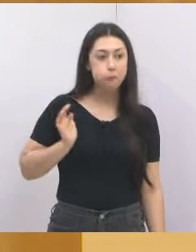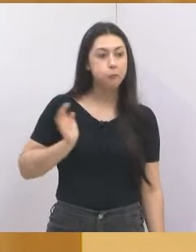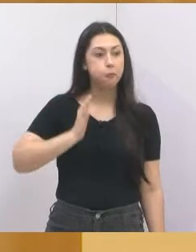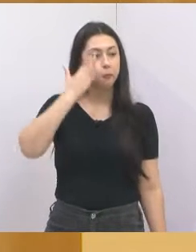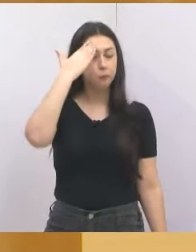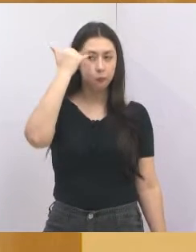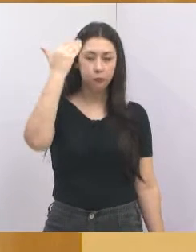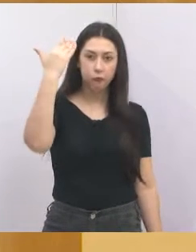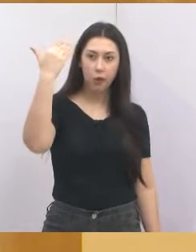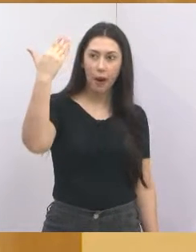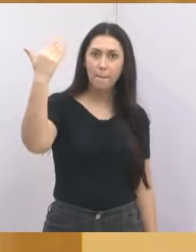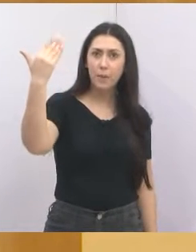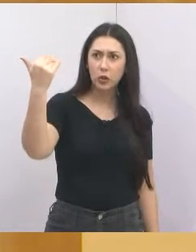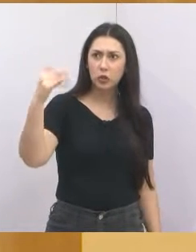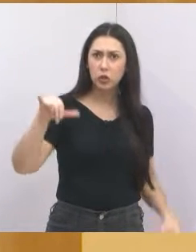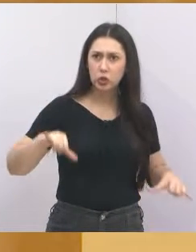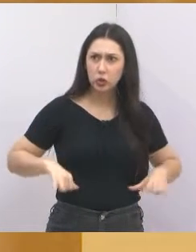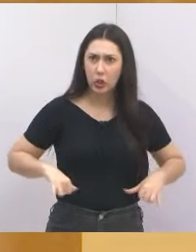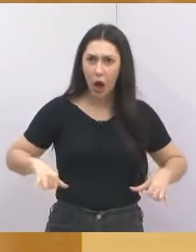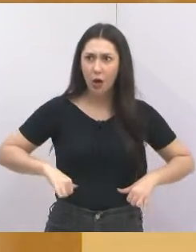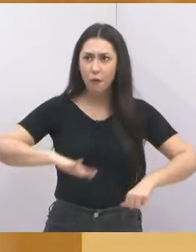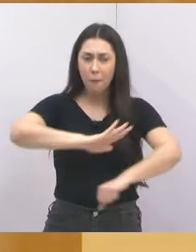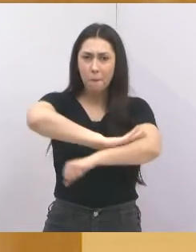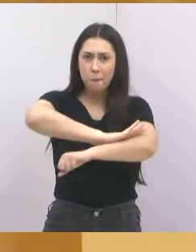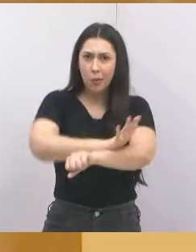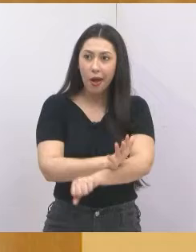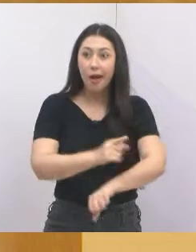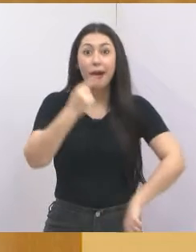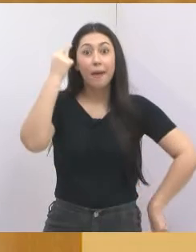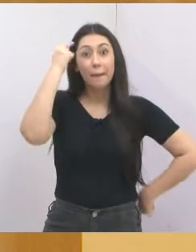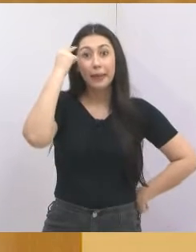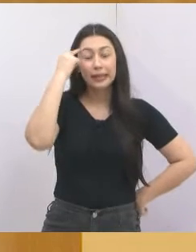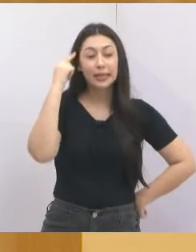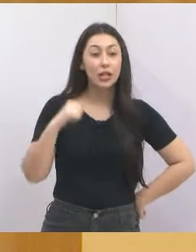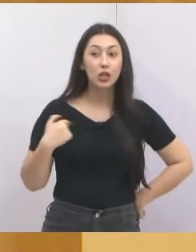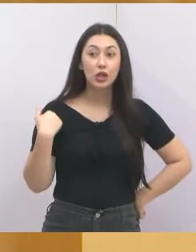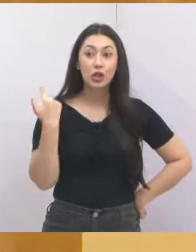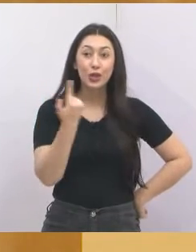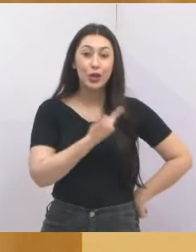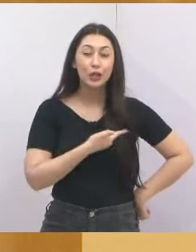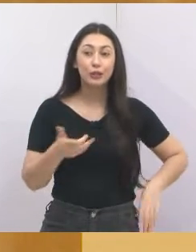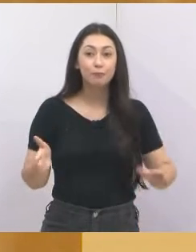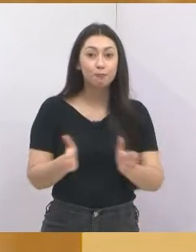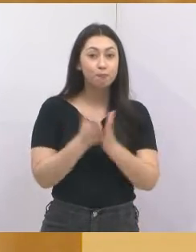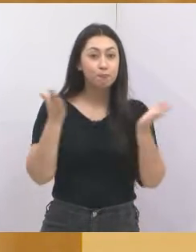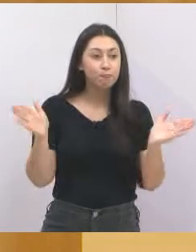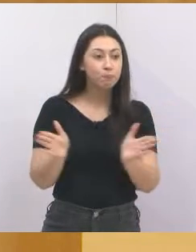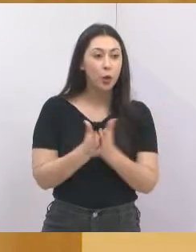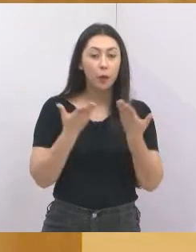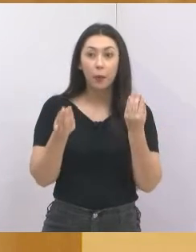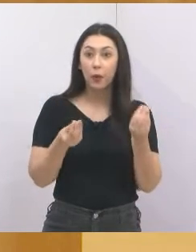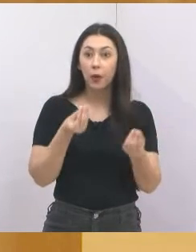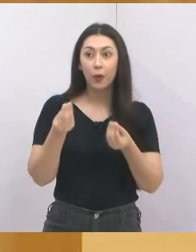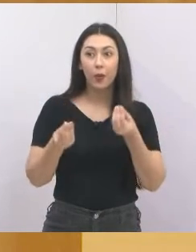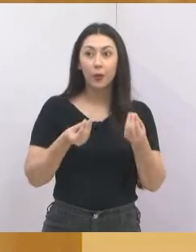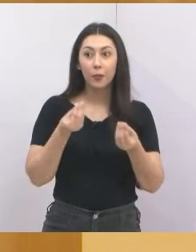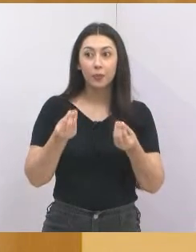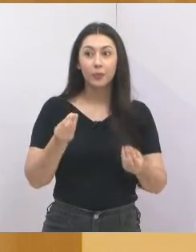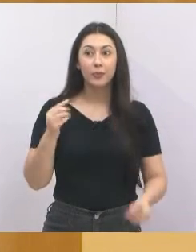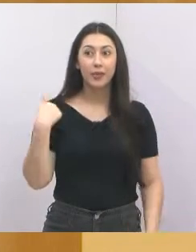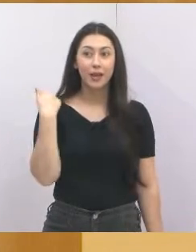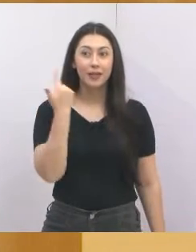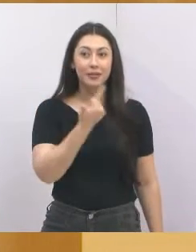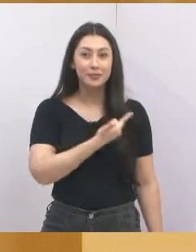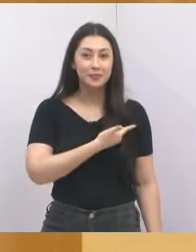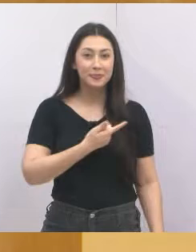artista está tendo essas discriminações, imagina a gente que é da periferia, o pobre. Então a gente tem que estar